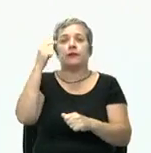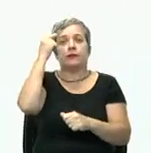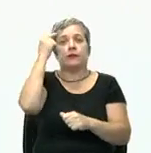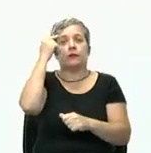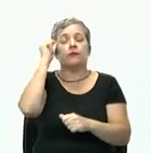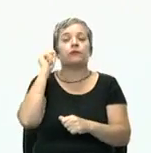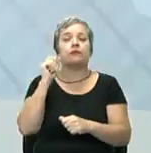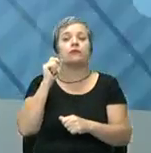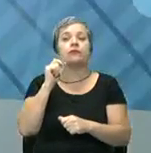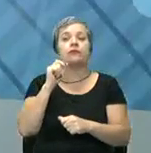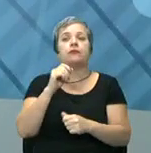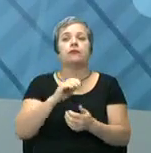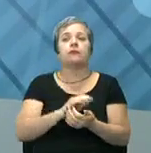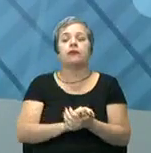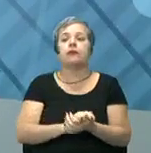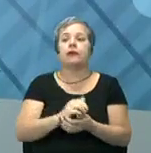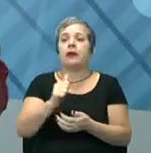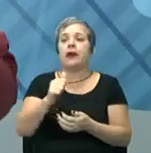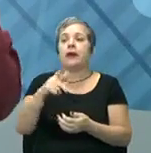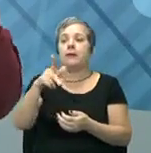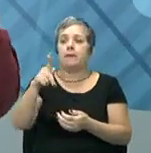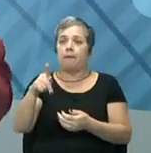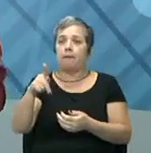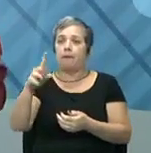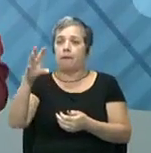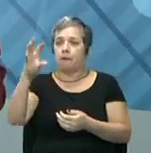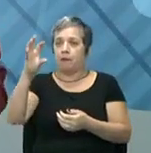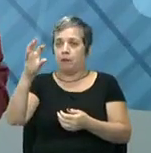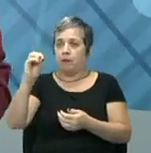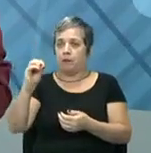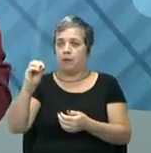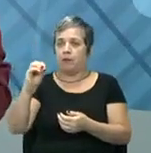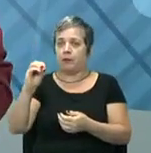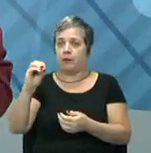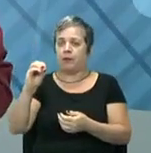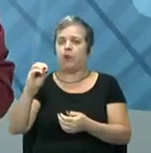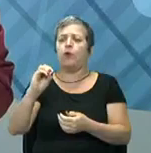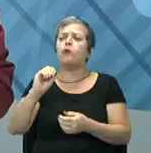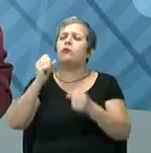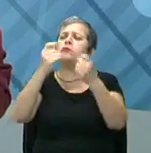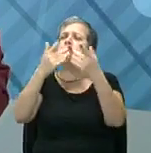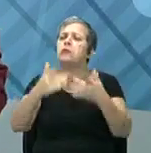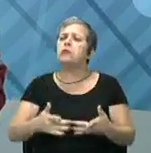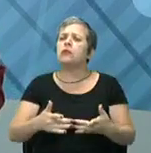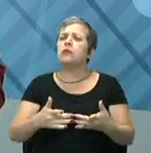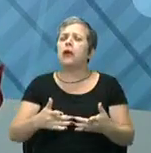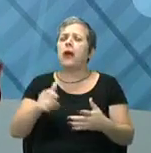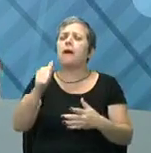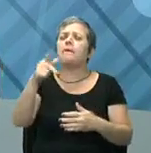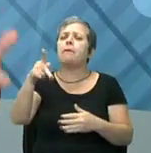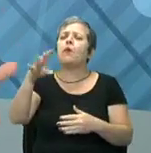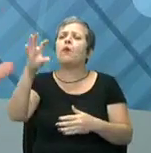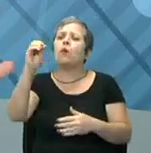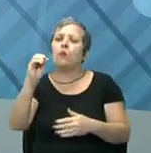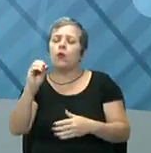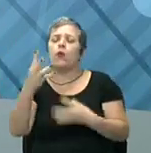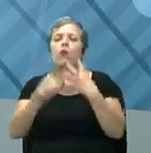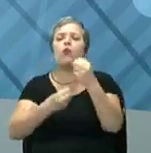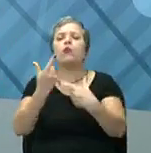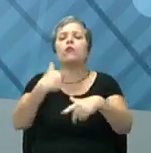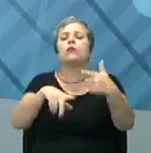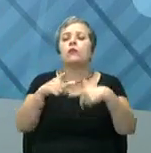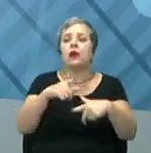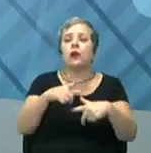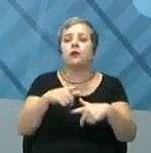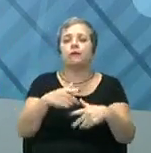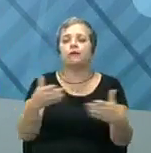preciso pensar na administração por objetivos. O ela quer dizer a P.O., professora? Como trabalhar com